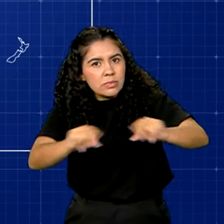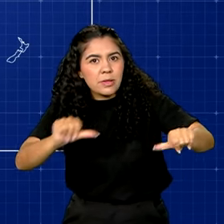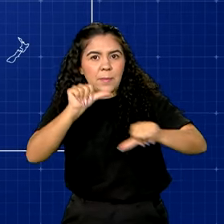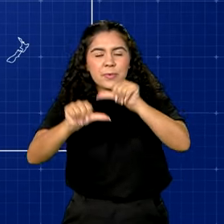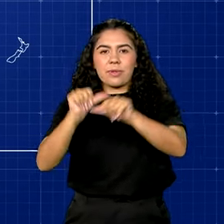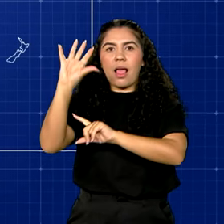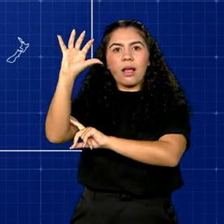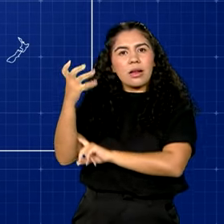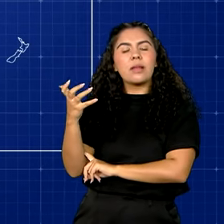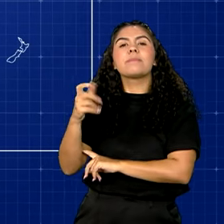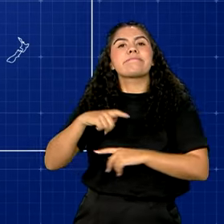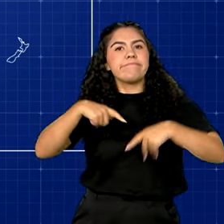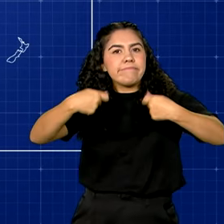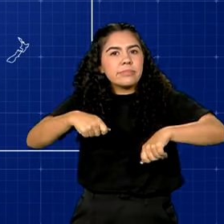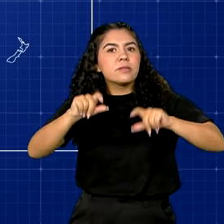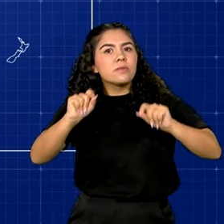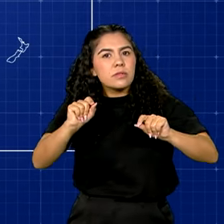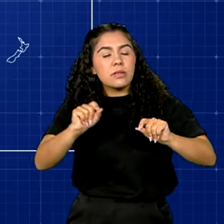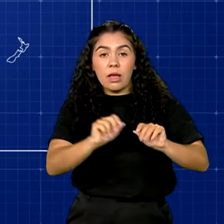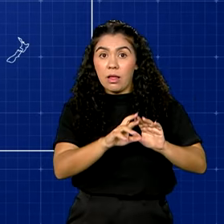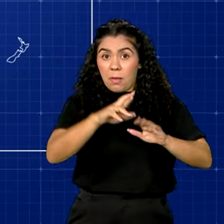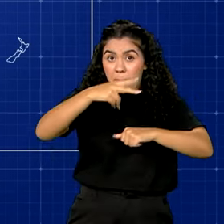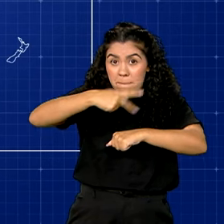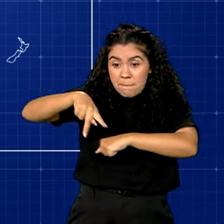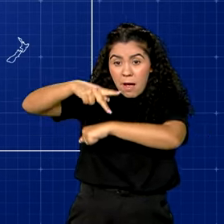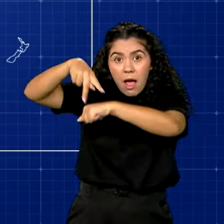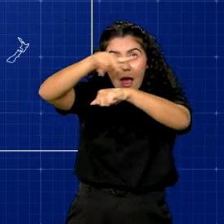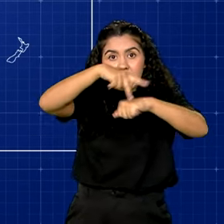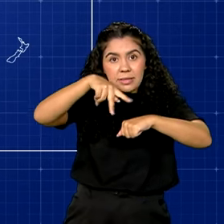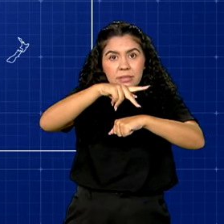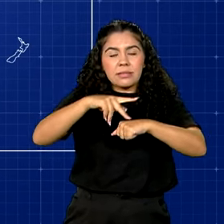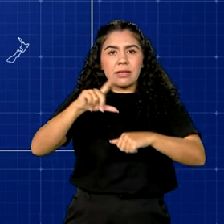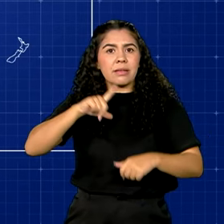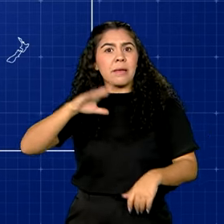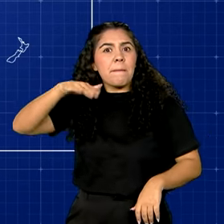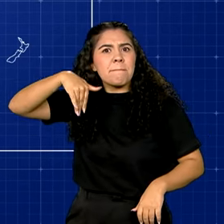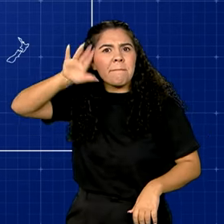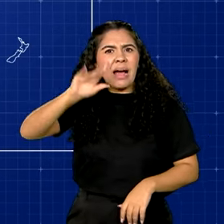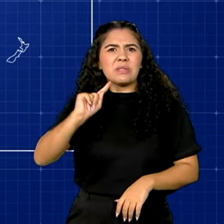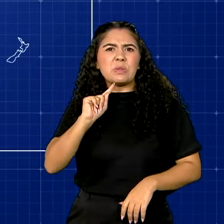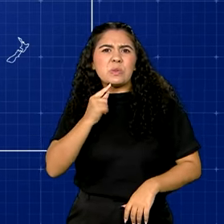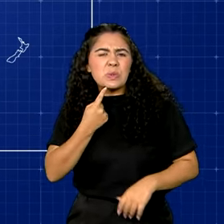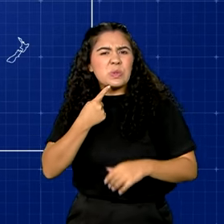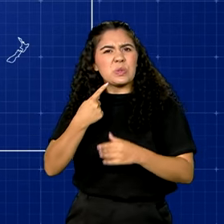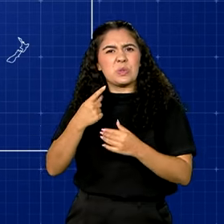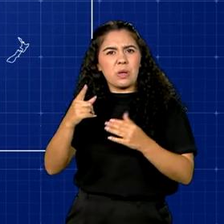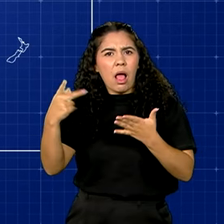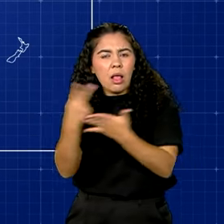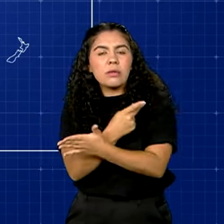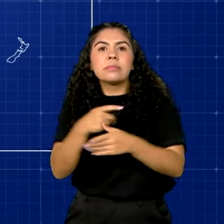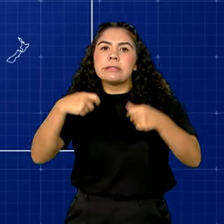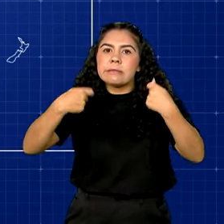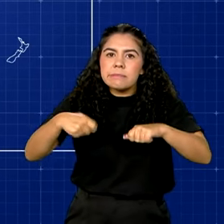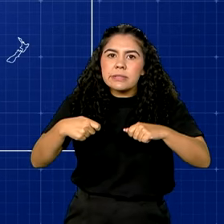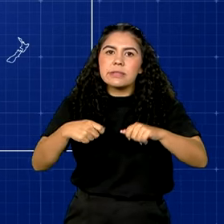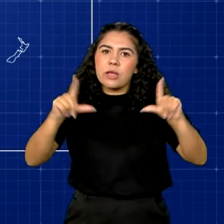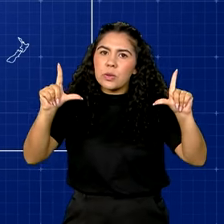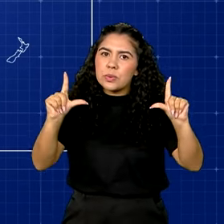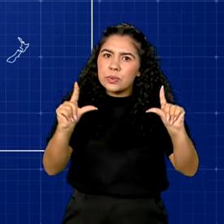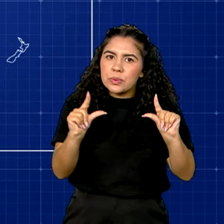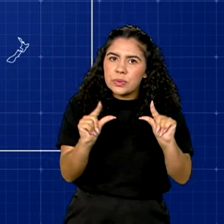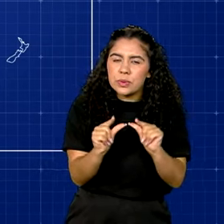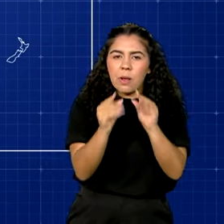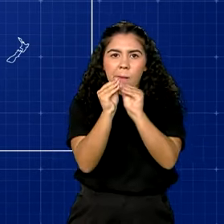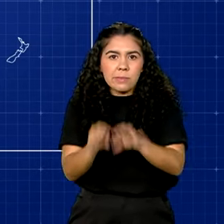envolve fazer com que os países desenvolvidos, que poluem mais, financiem ações para aliviar esses impactos nos